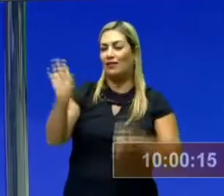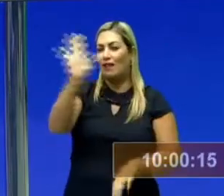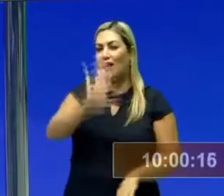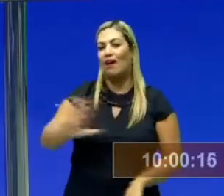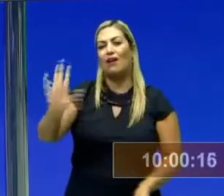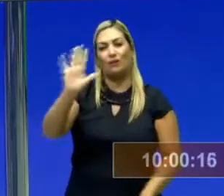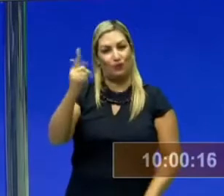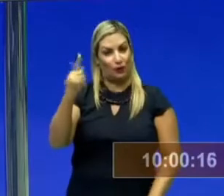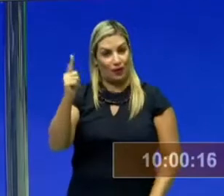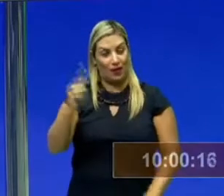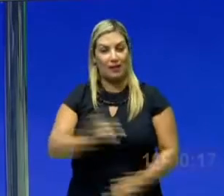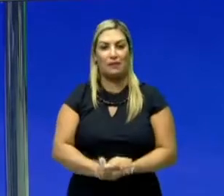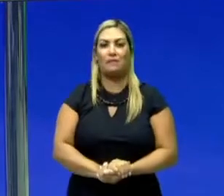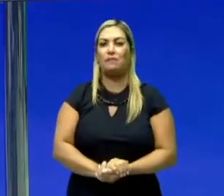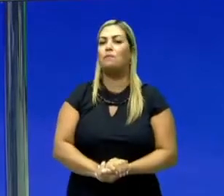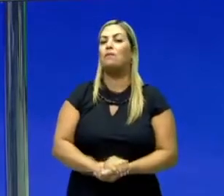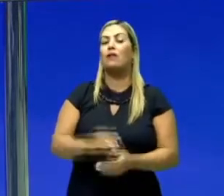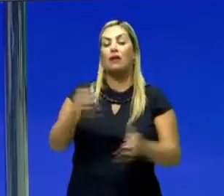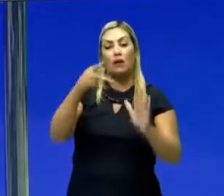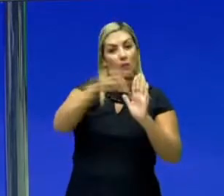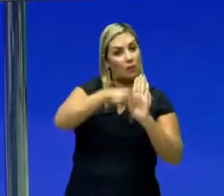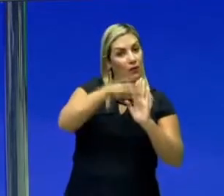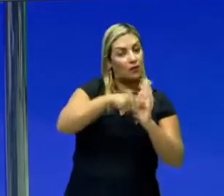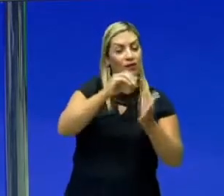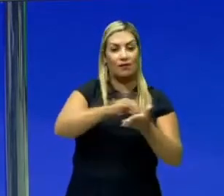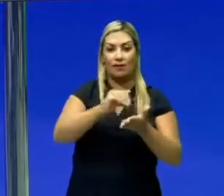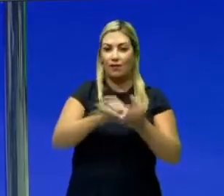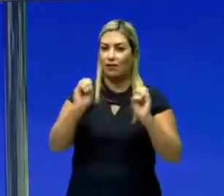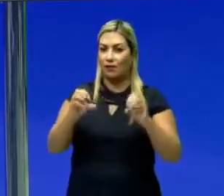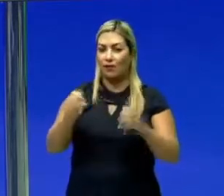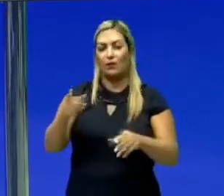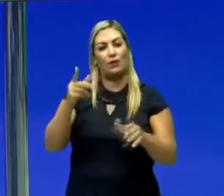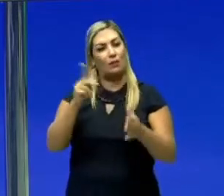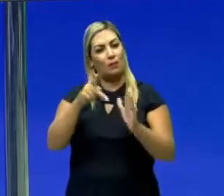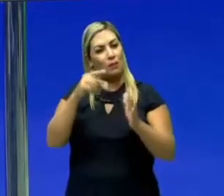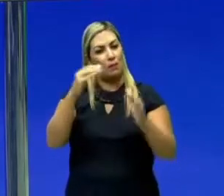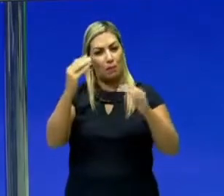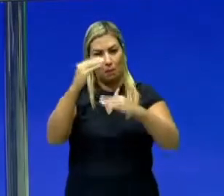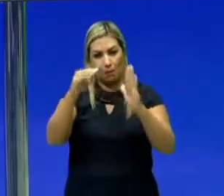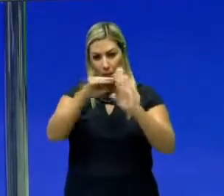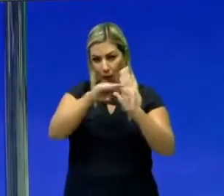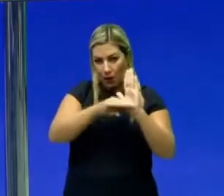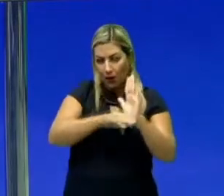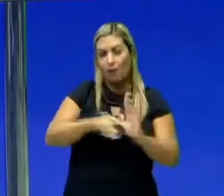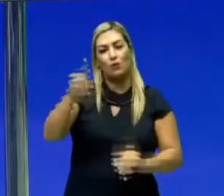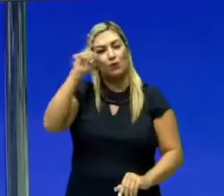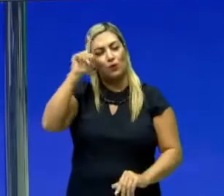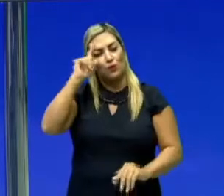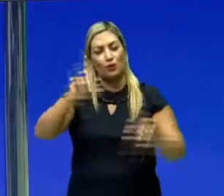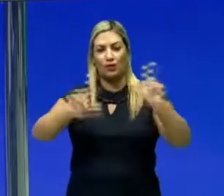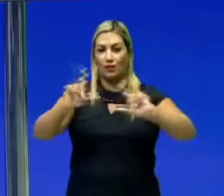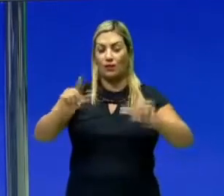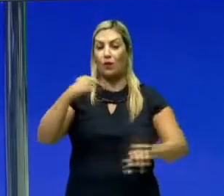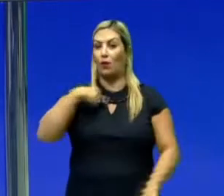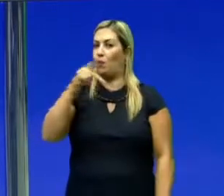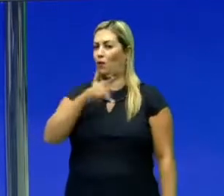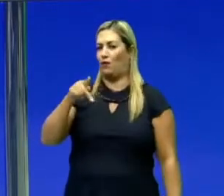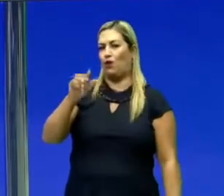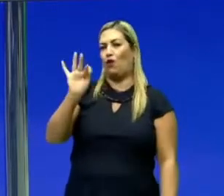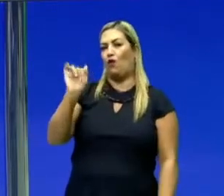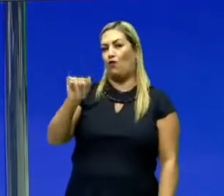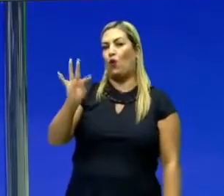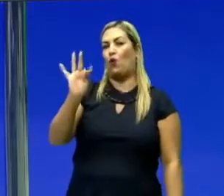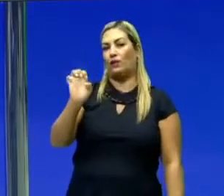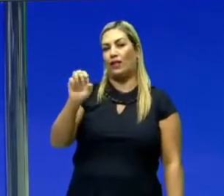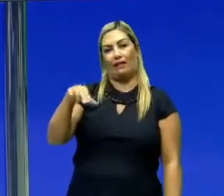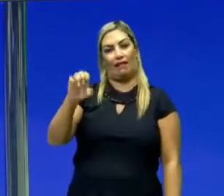Goiás. Esse é o projeto Ceduca em Ação, que tem programas diários com aulas para o Ensino Médio e eu sou o professor Fontenelle. Nosso tema